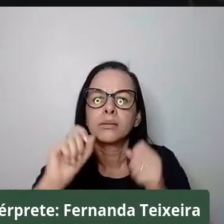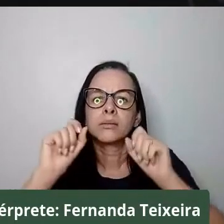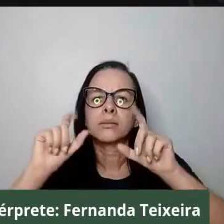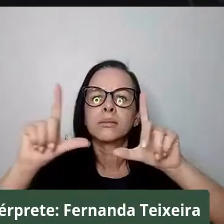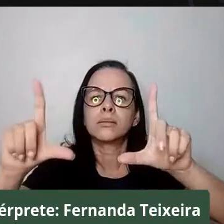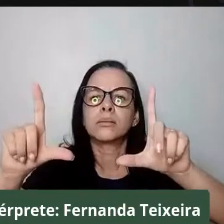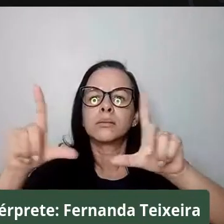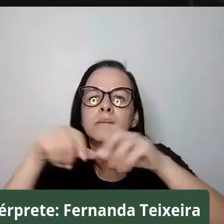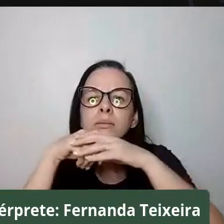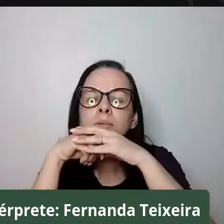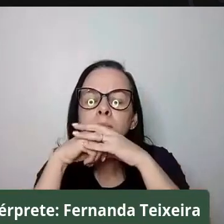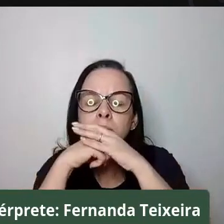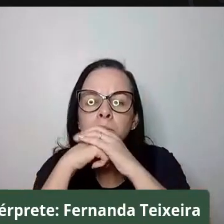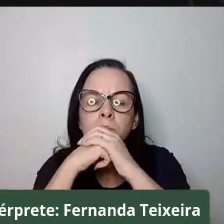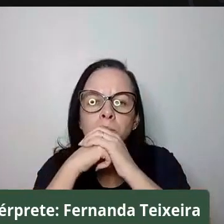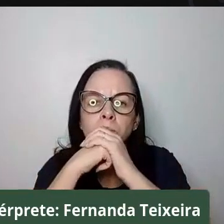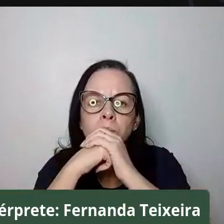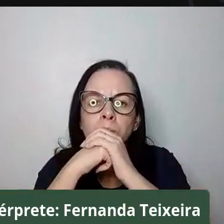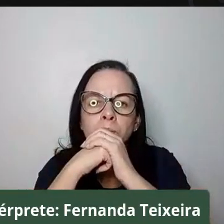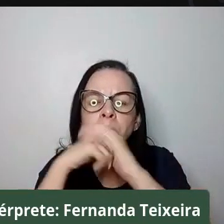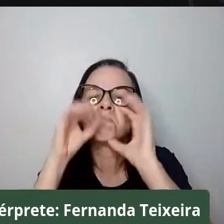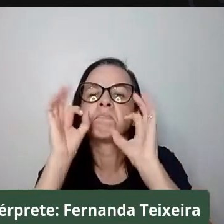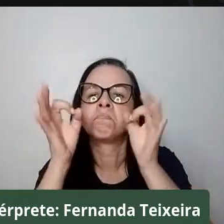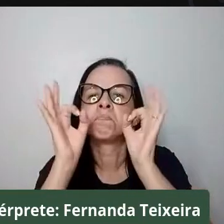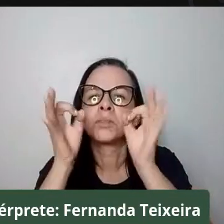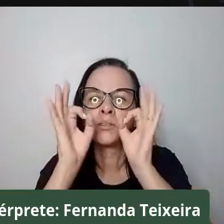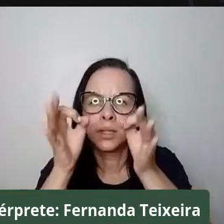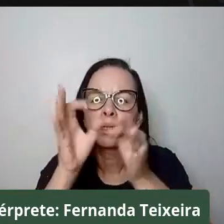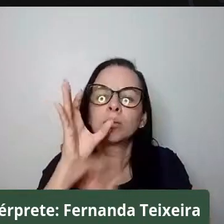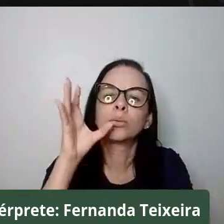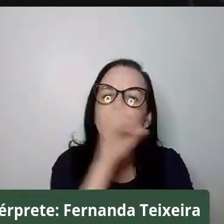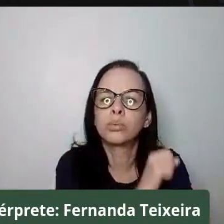Joalã? Perfeito, perfeito, Normandio.